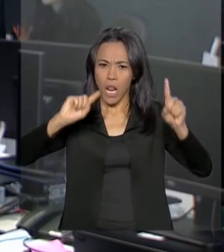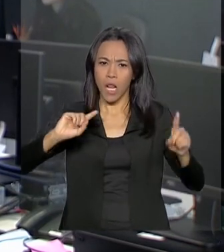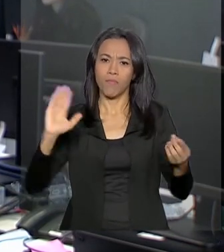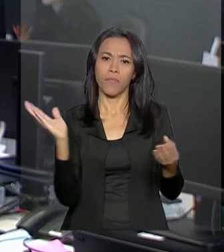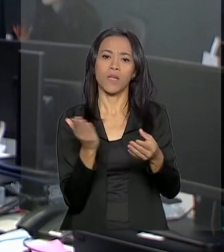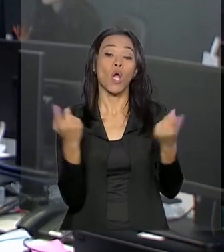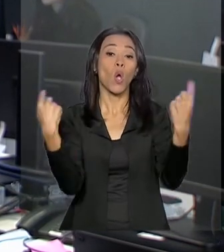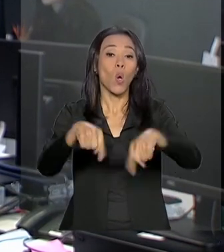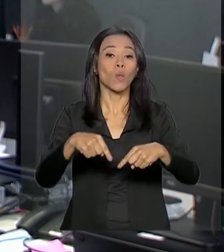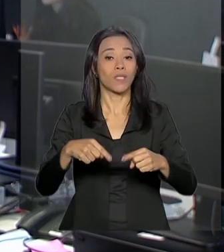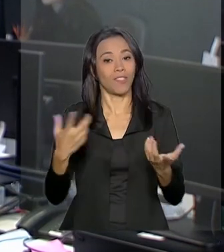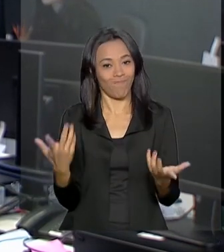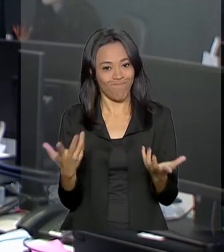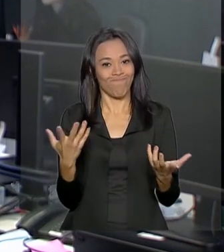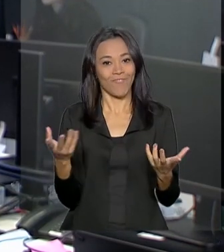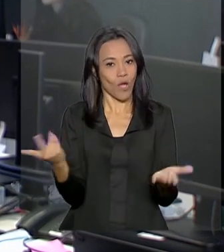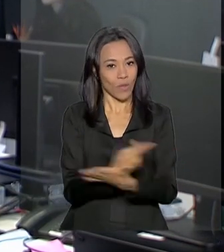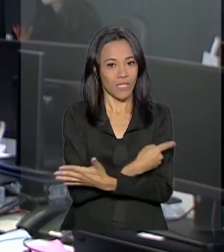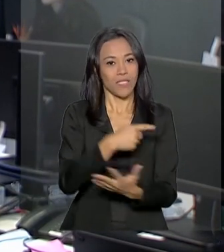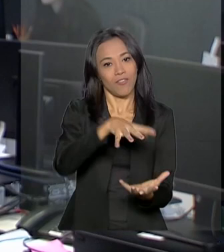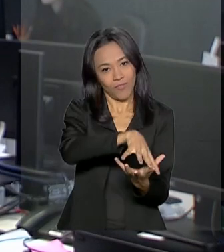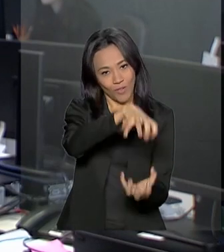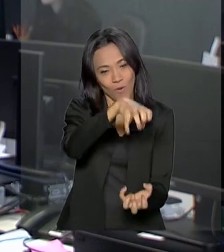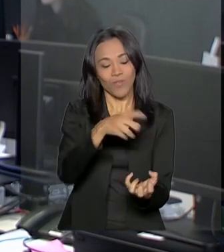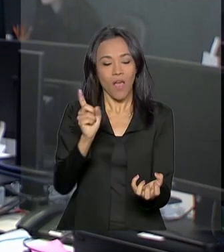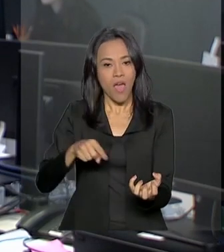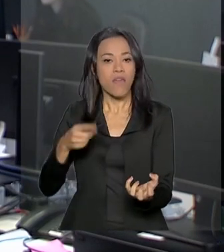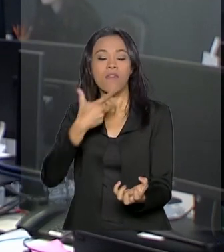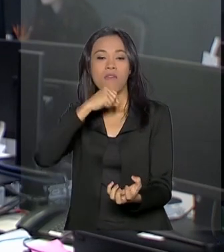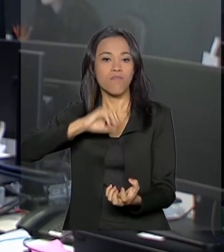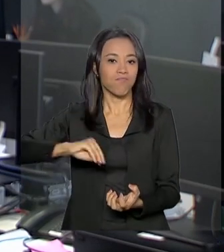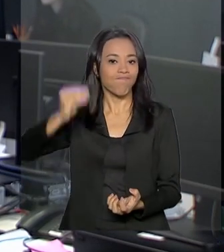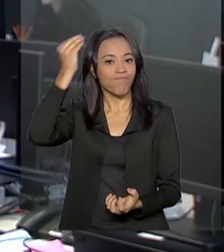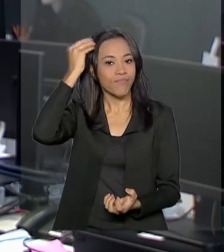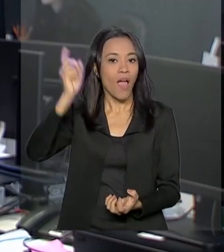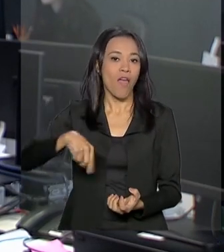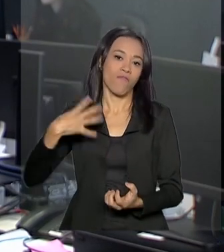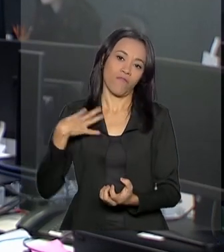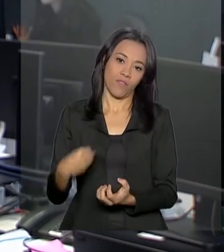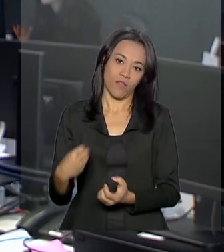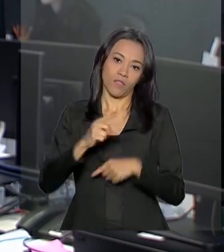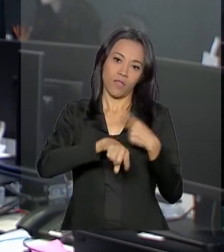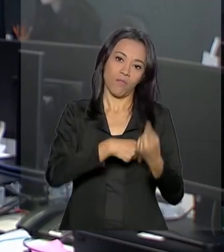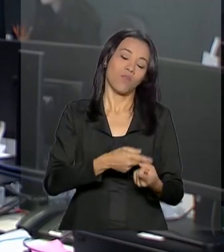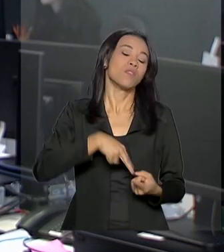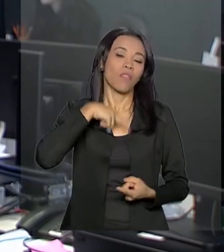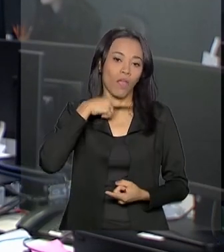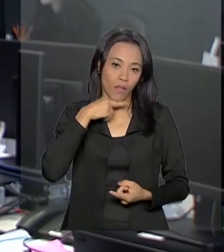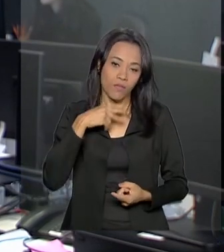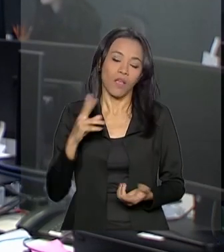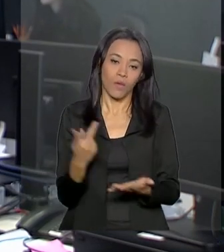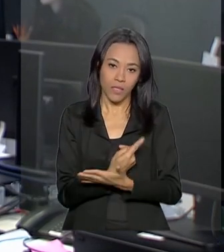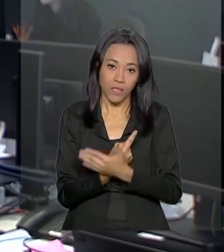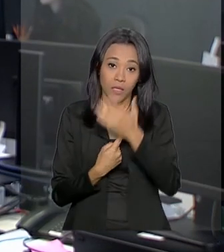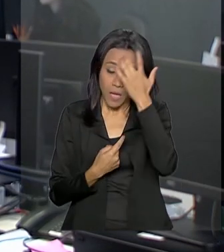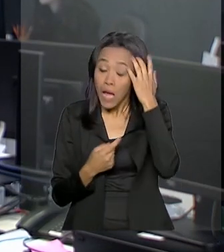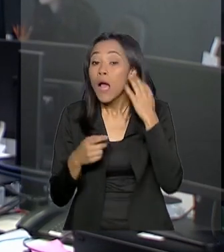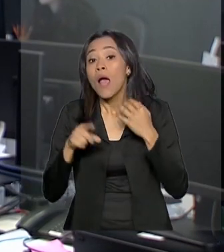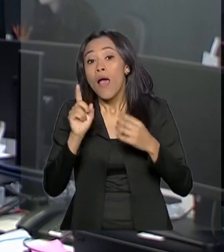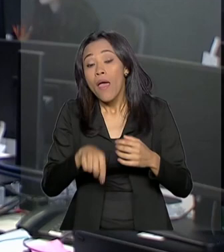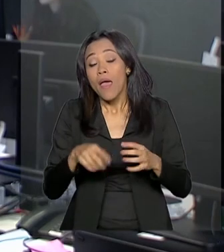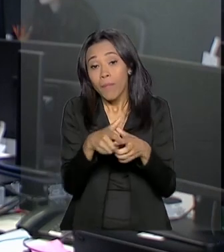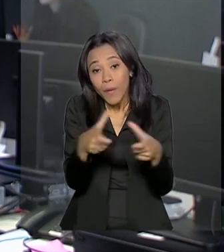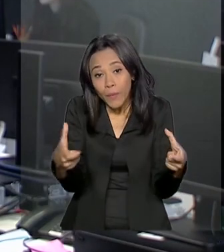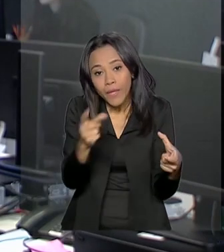53%, foi cometida pelos filhos e quase 8% pelos netos. A maior parte das vítimas é composta por